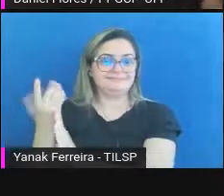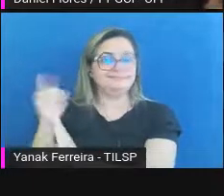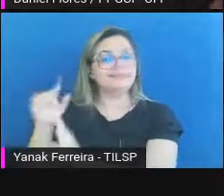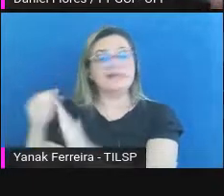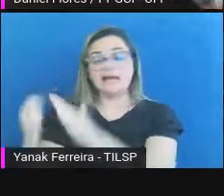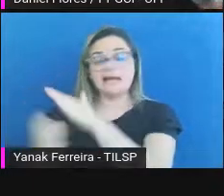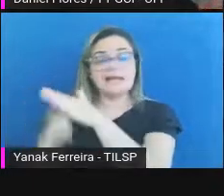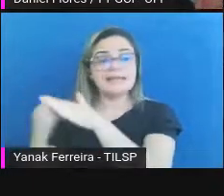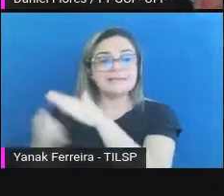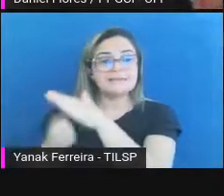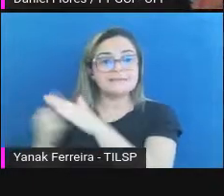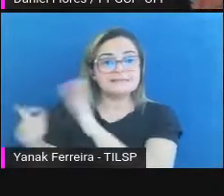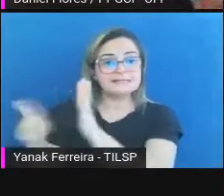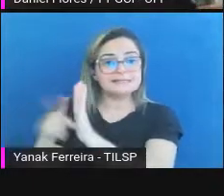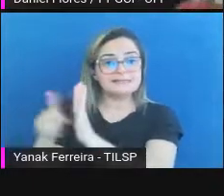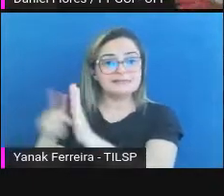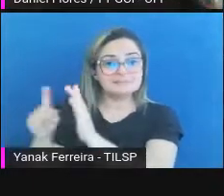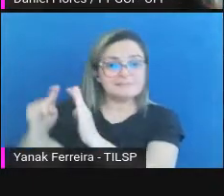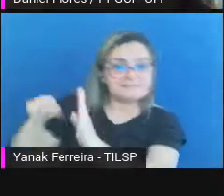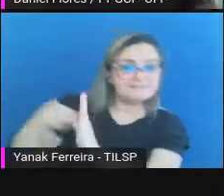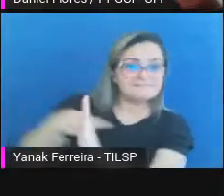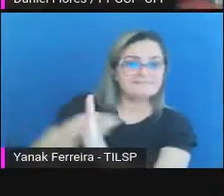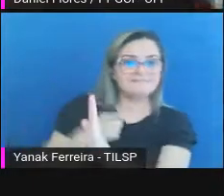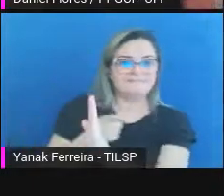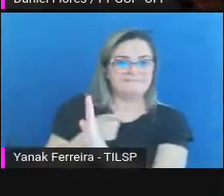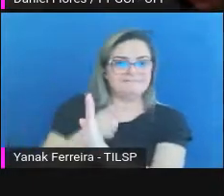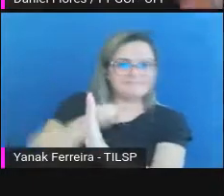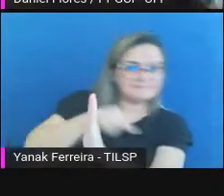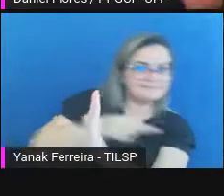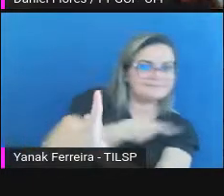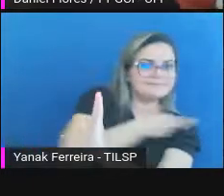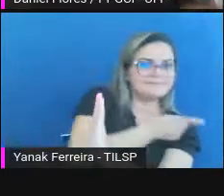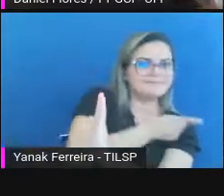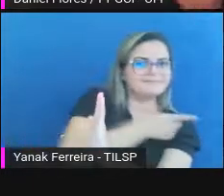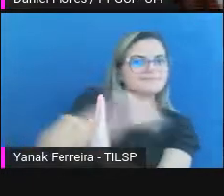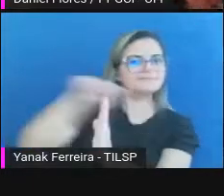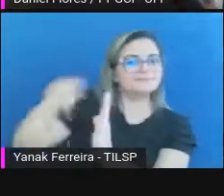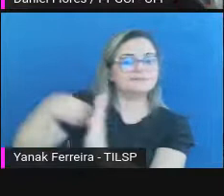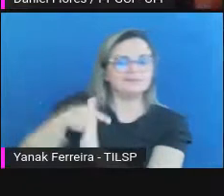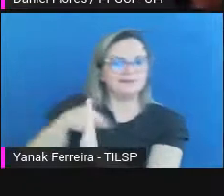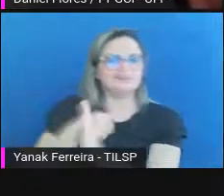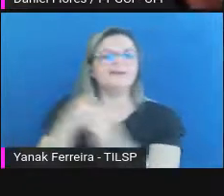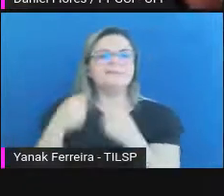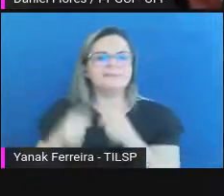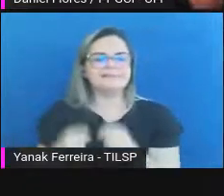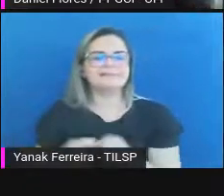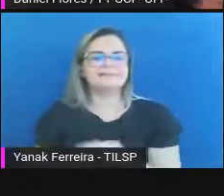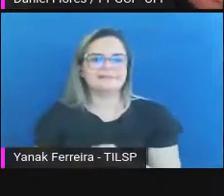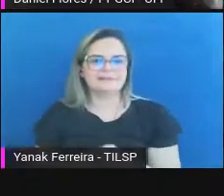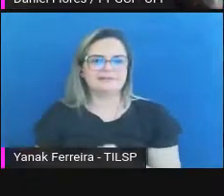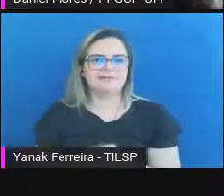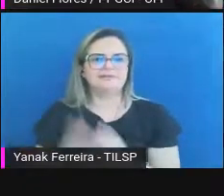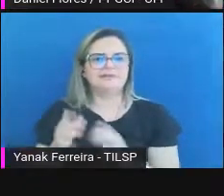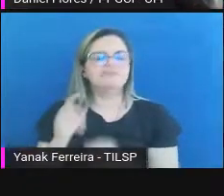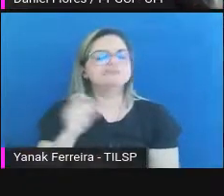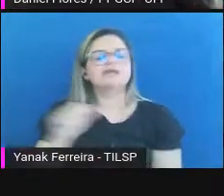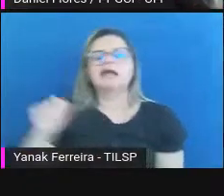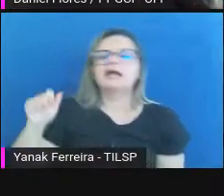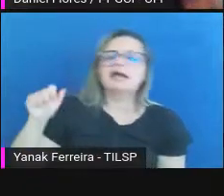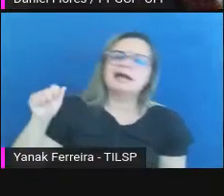auditou e certificou. Vejam, todo um ecossistema de auditoria e